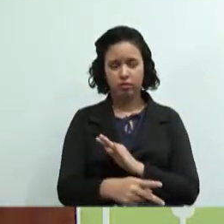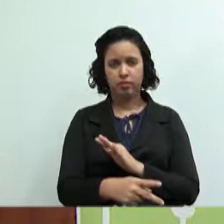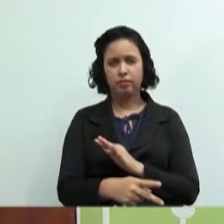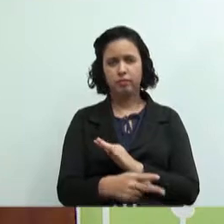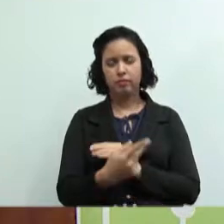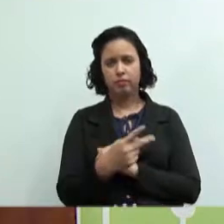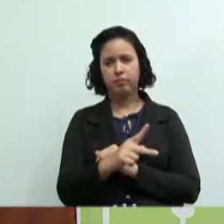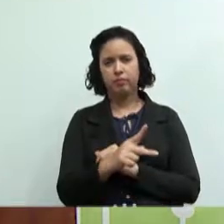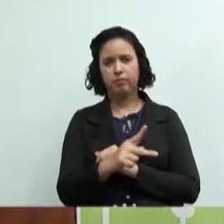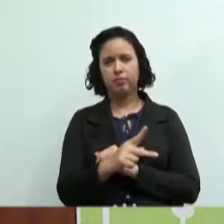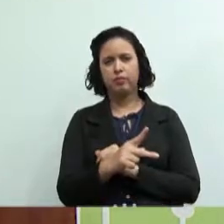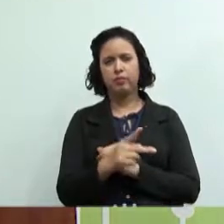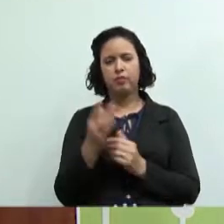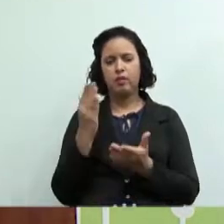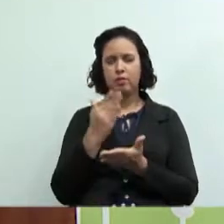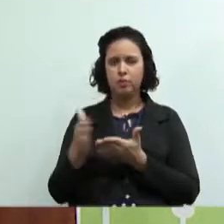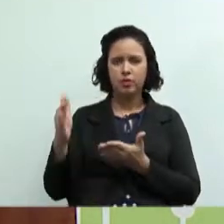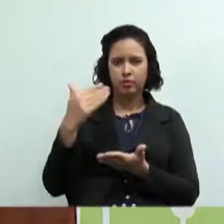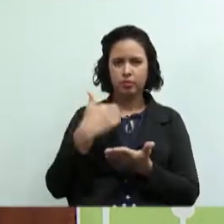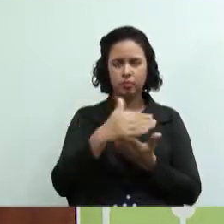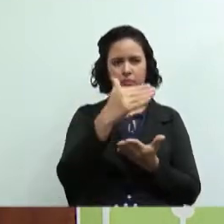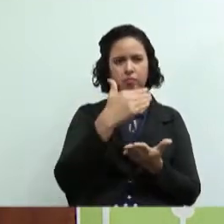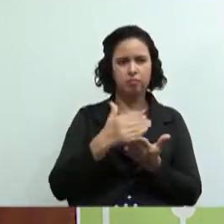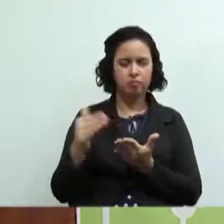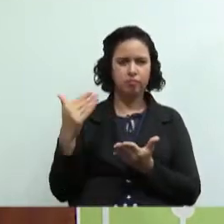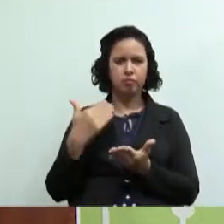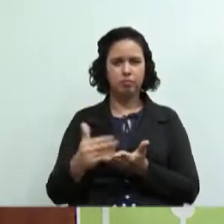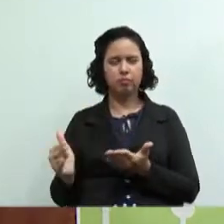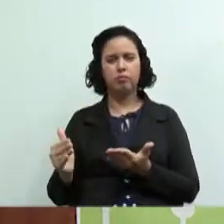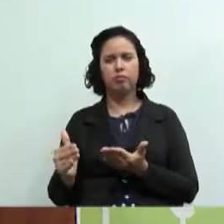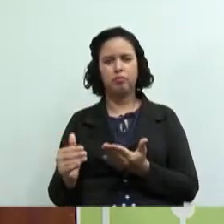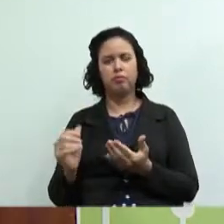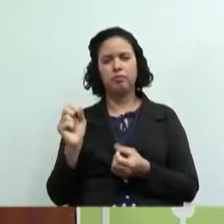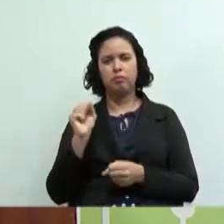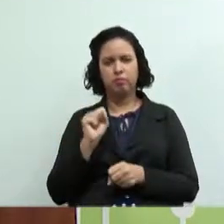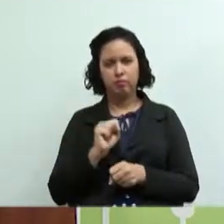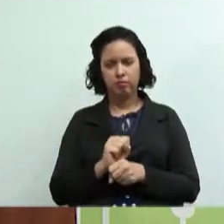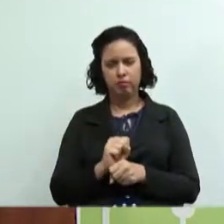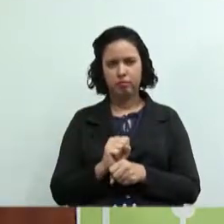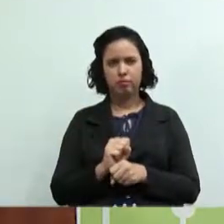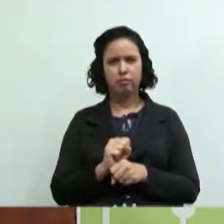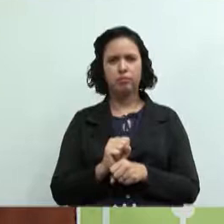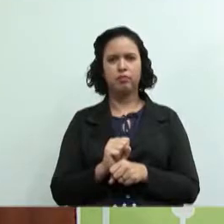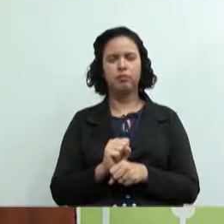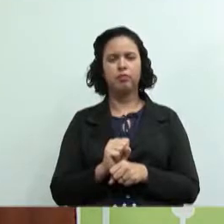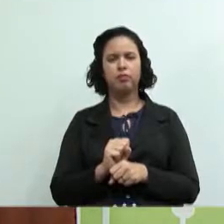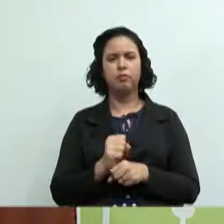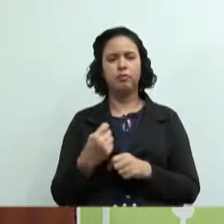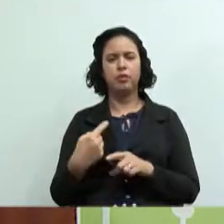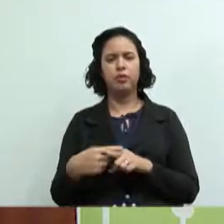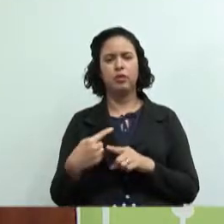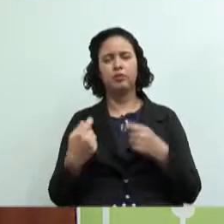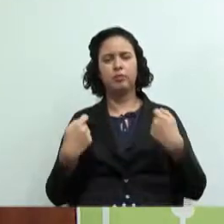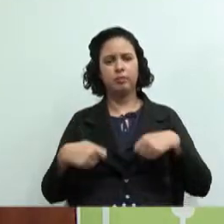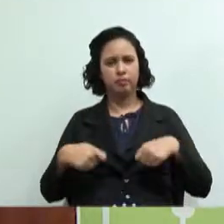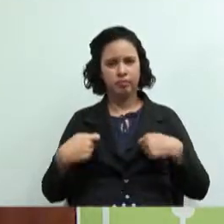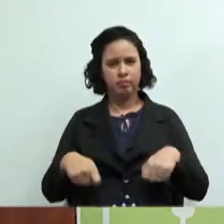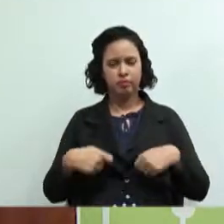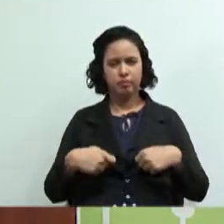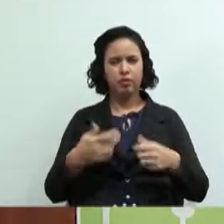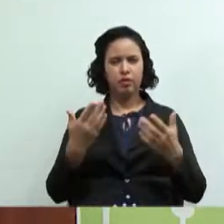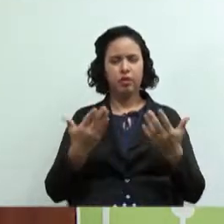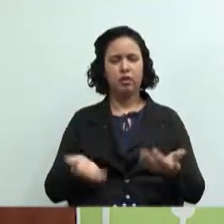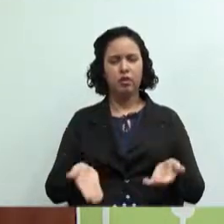passaram a dispensar esses serviços passaram a enxugar suas unidades de produção porque elas precisavam ficar mais